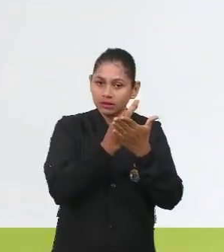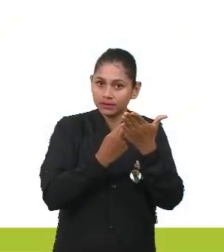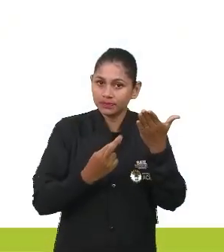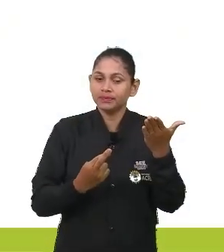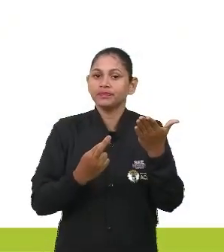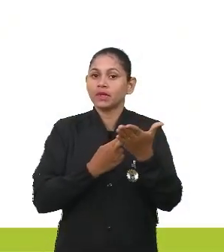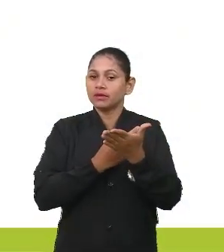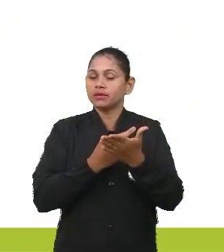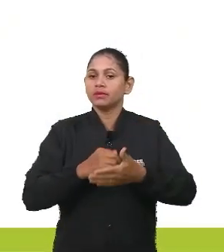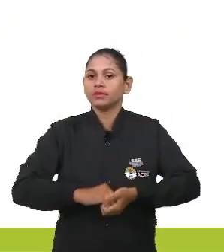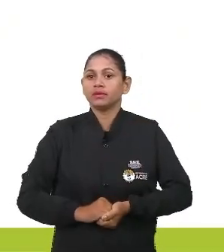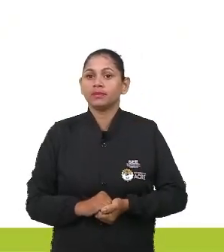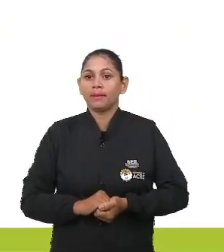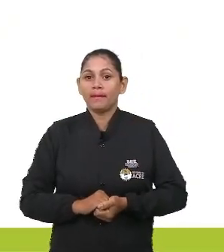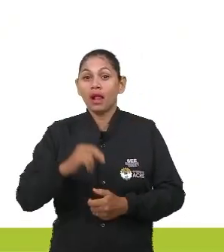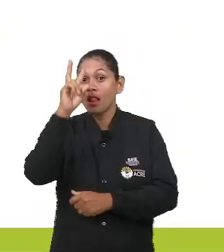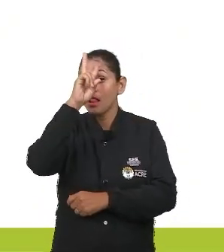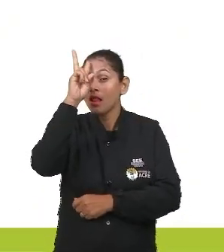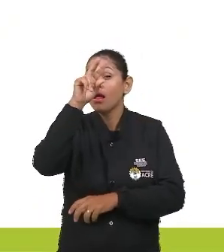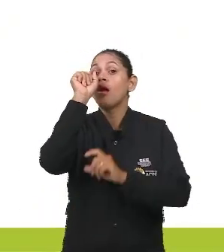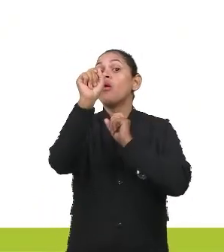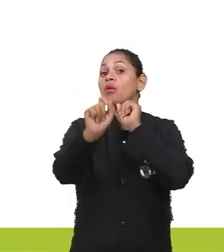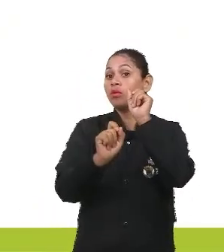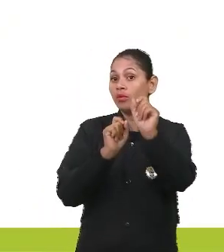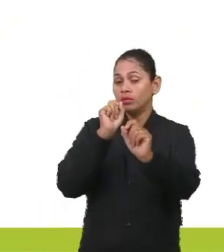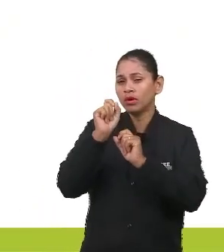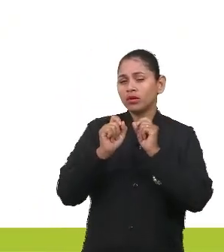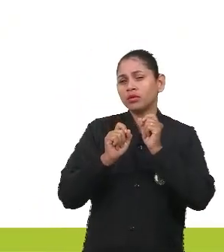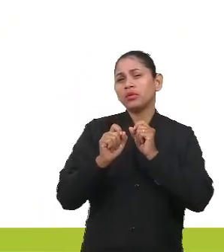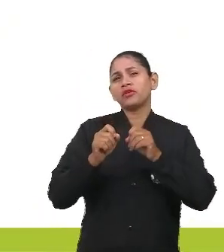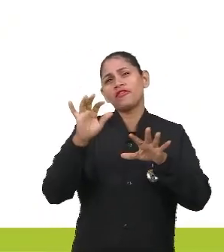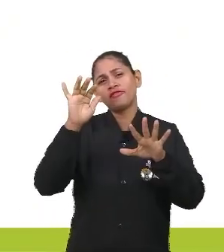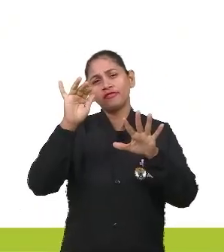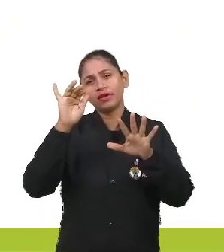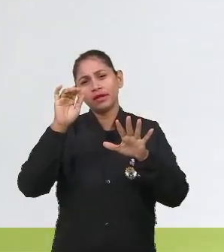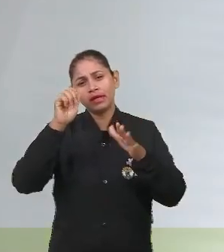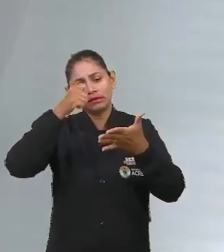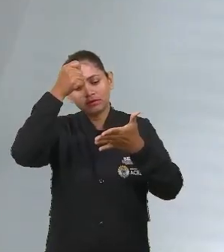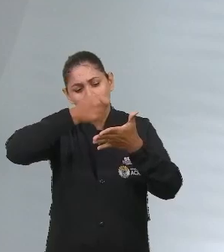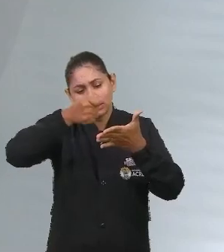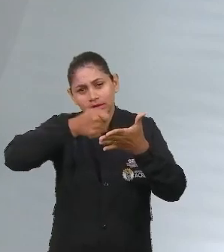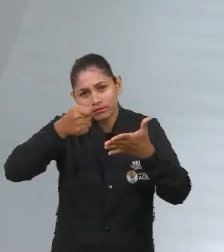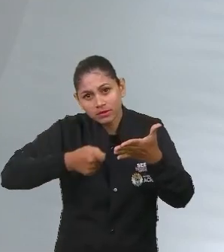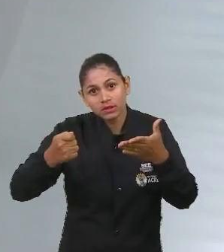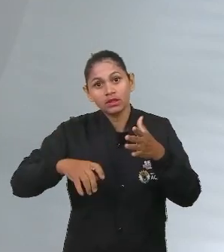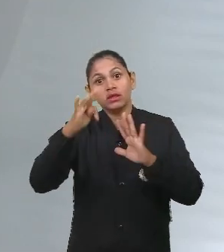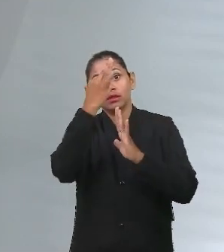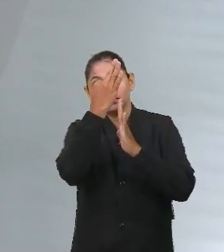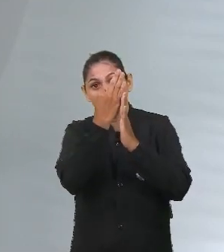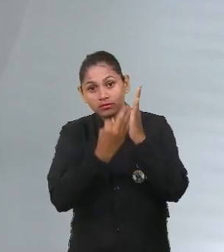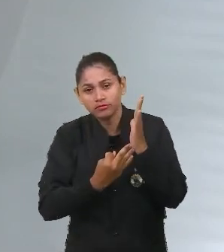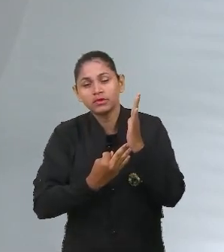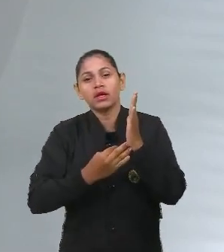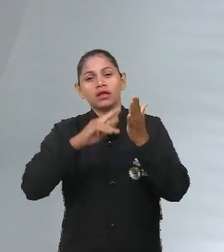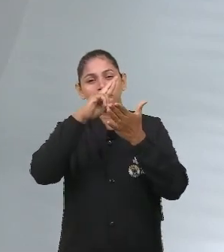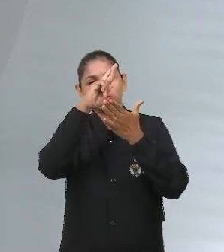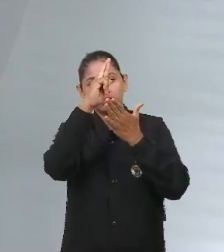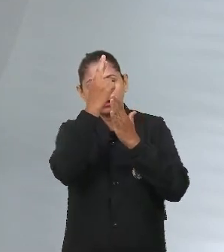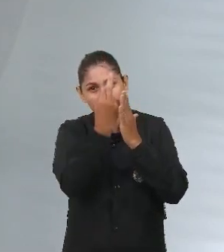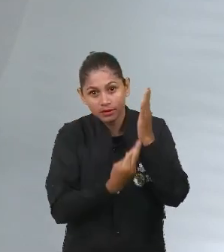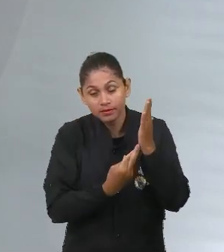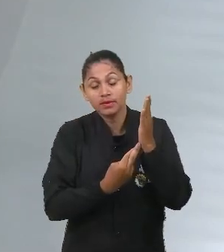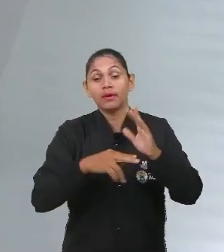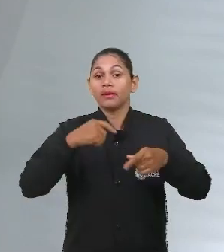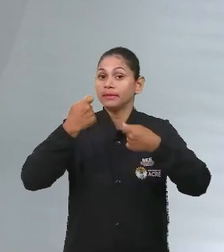lembrá-los o seguinte, quando nós falamos de produzir um texto, quando nós falamos da redação, é necessário que você